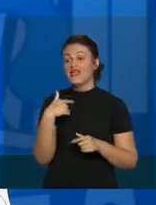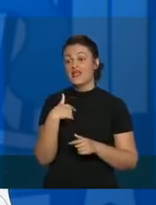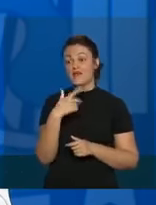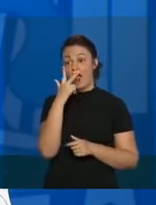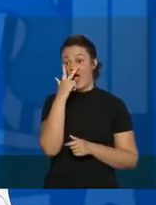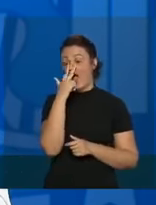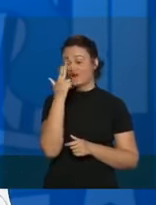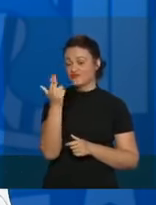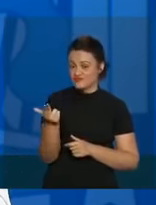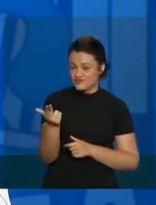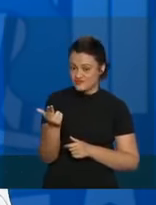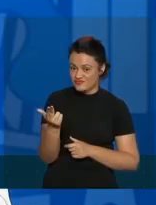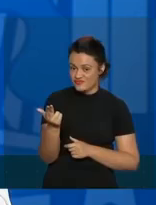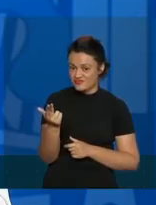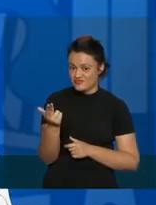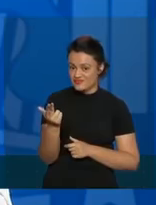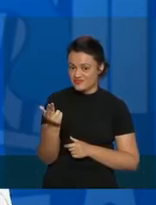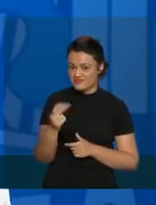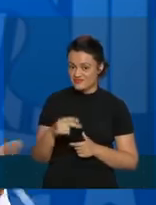tenho